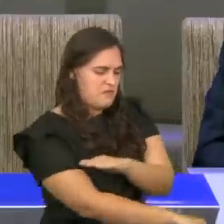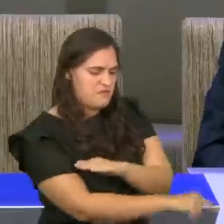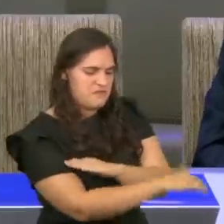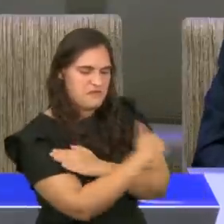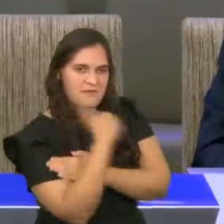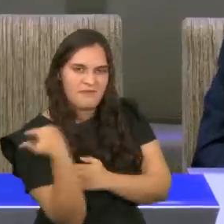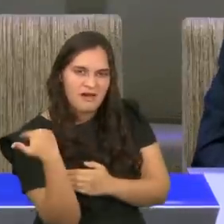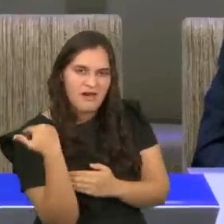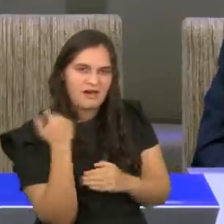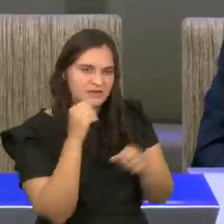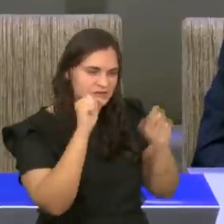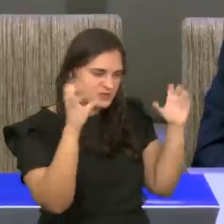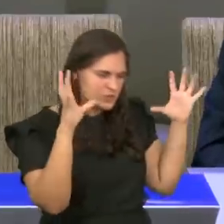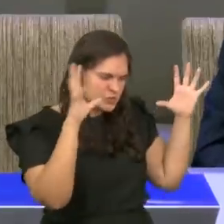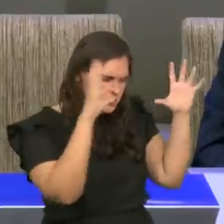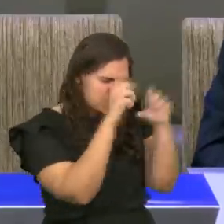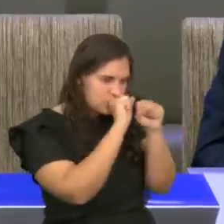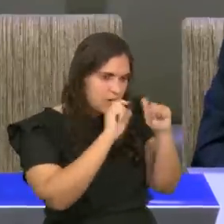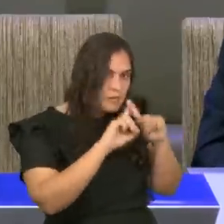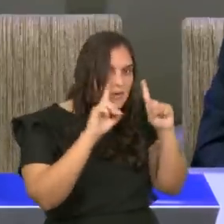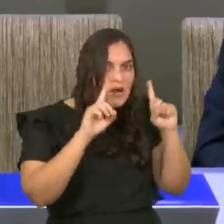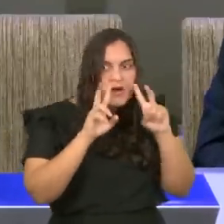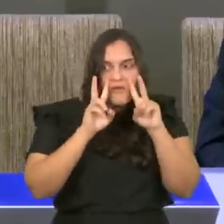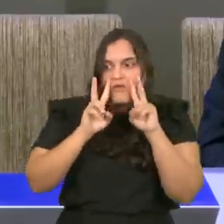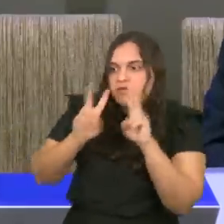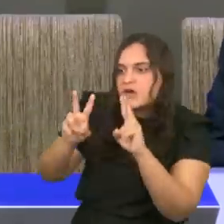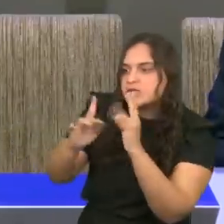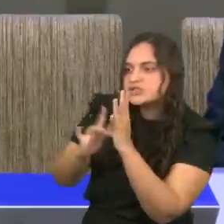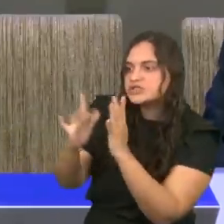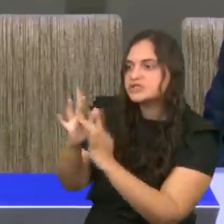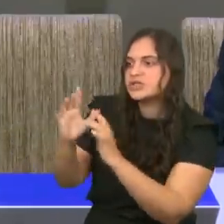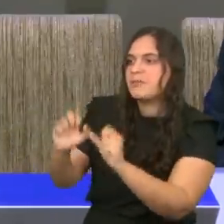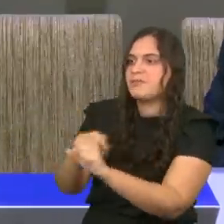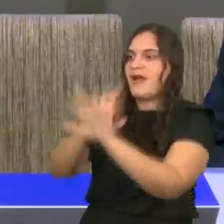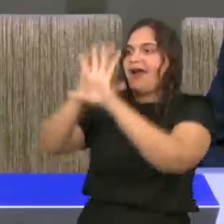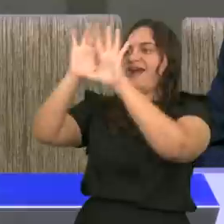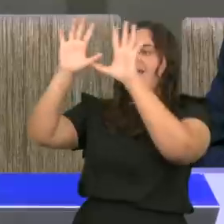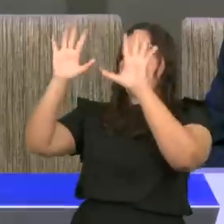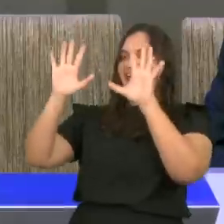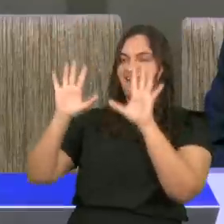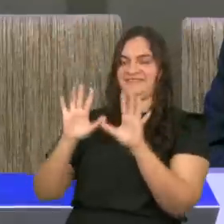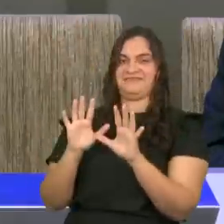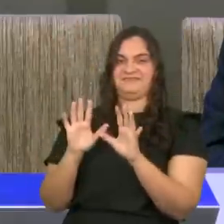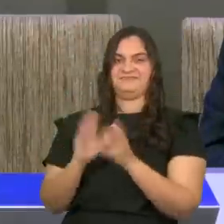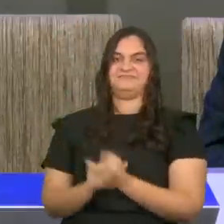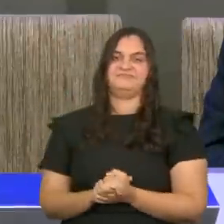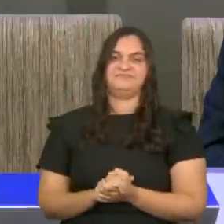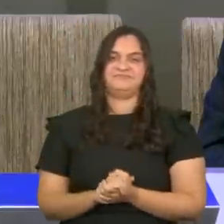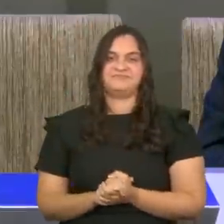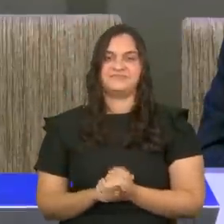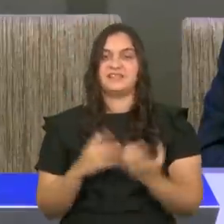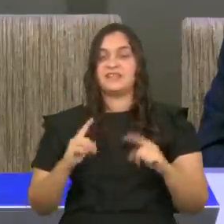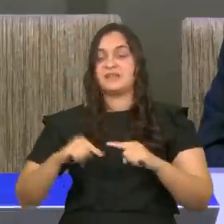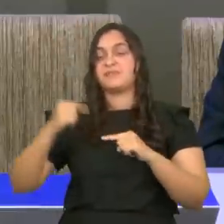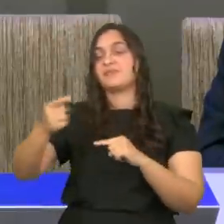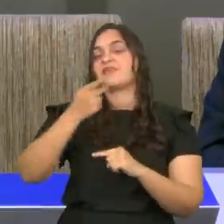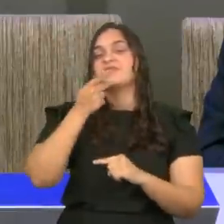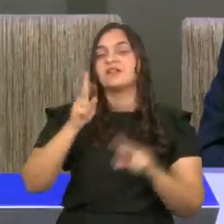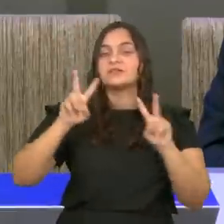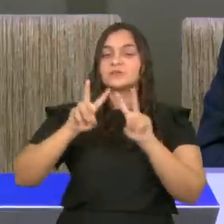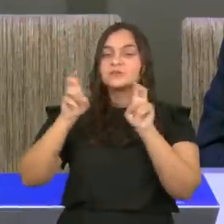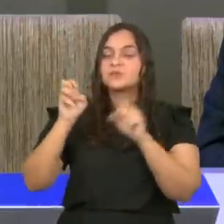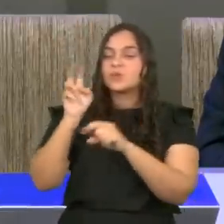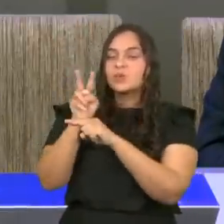luz raiou. Aleluia! depois de falar acerca deste cuidado de Deus, Jesus faz